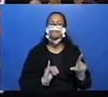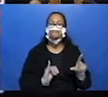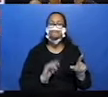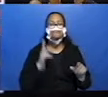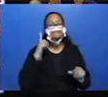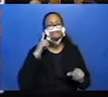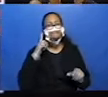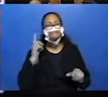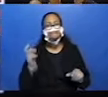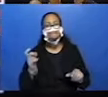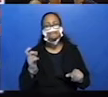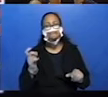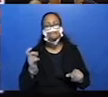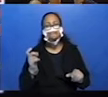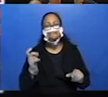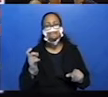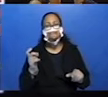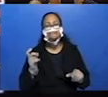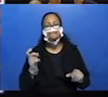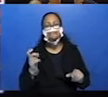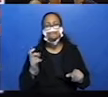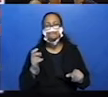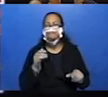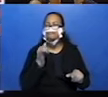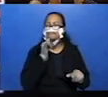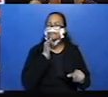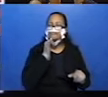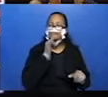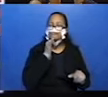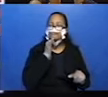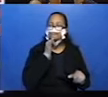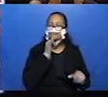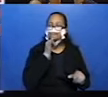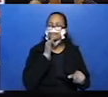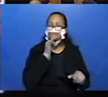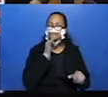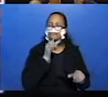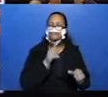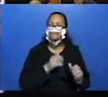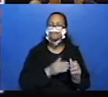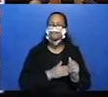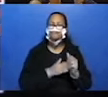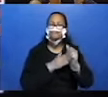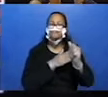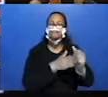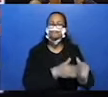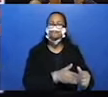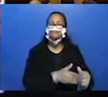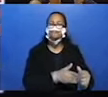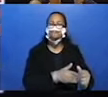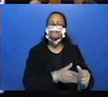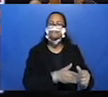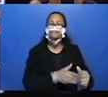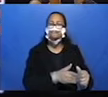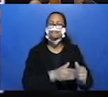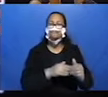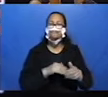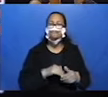gui, tá? Como em guia, tá? Guia, o guia da excursão.